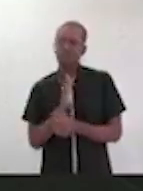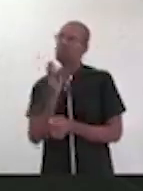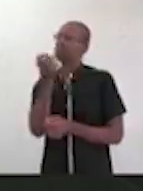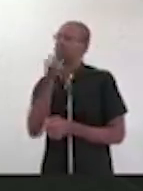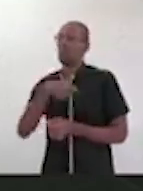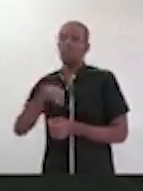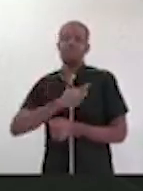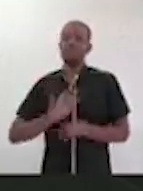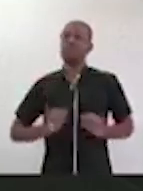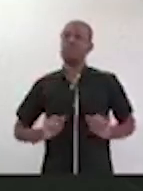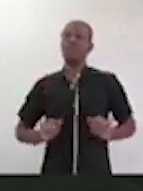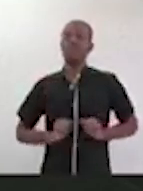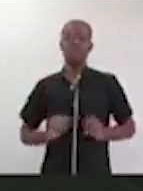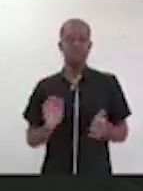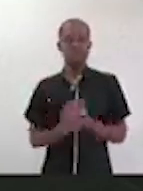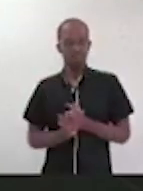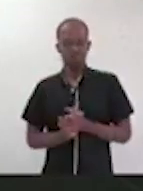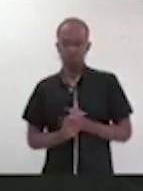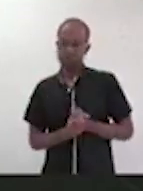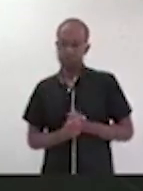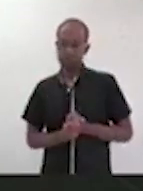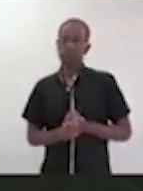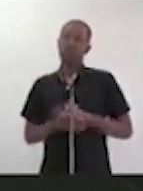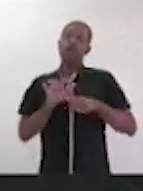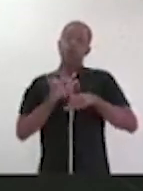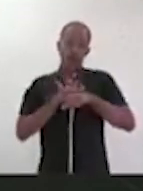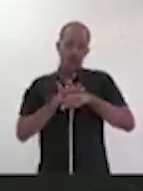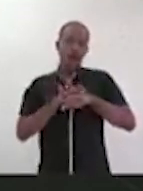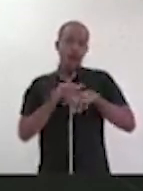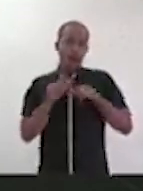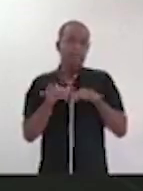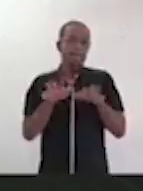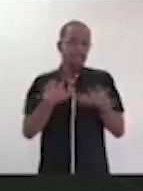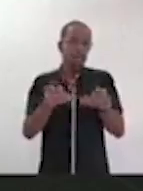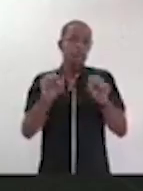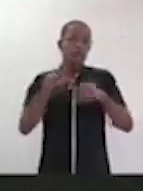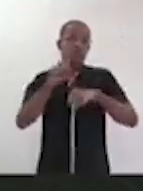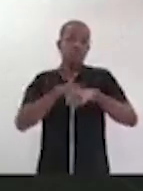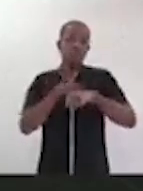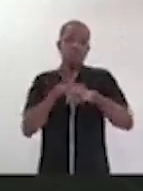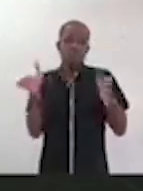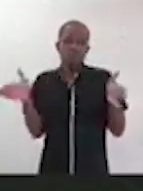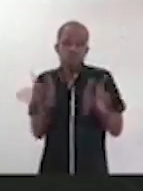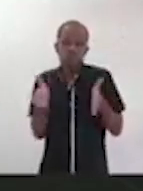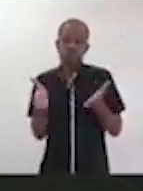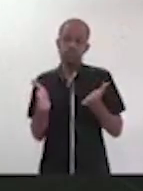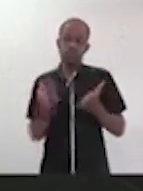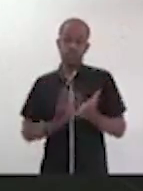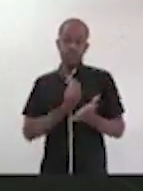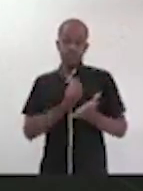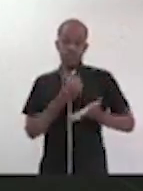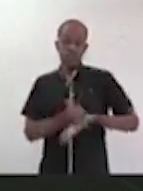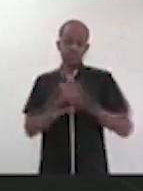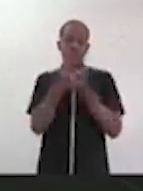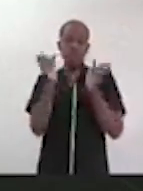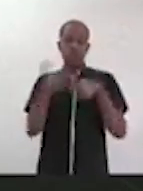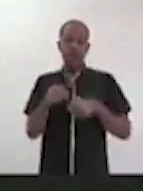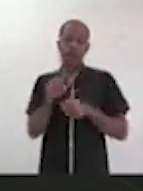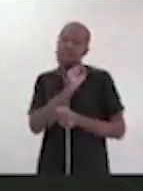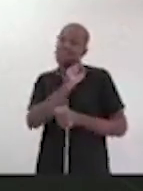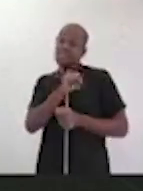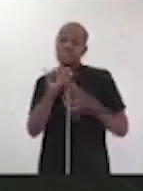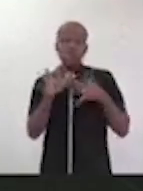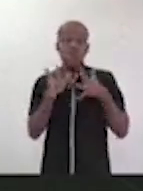tanto. A pandemia poderia ter durado muito menos e muitas vidas poderiam ter sido salvas se todos estivessem